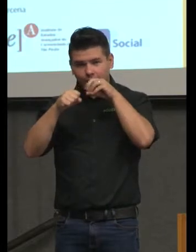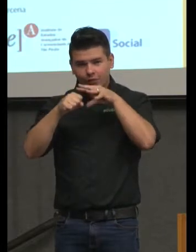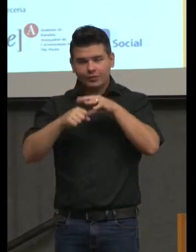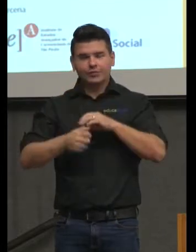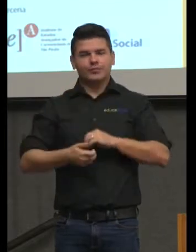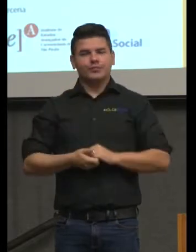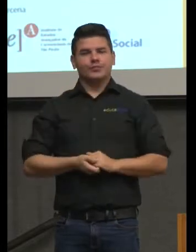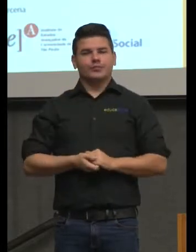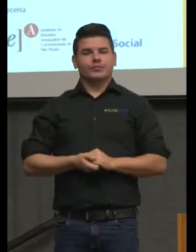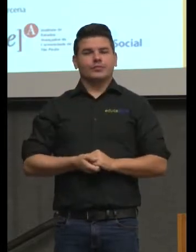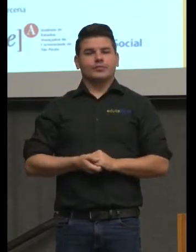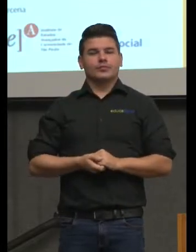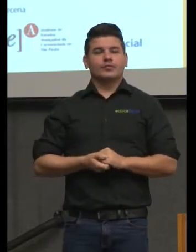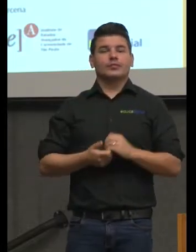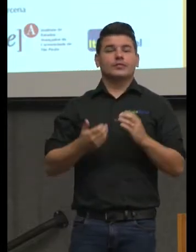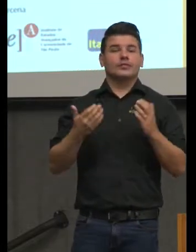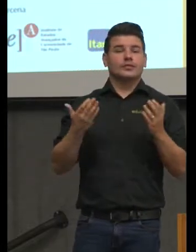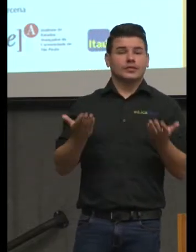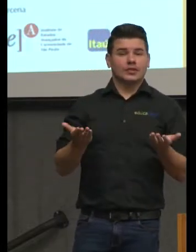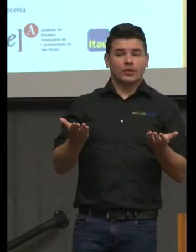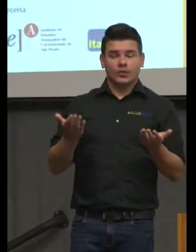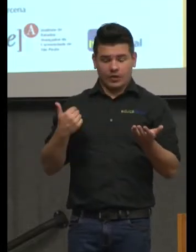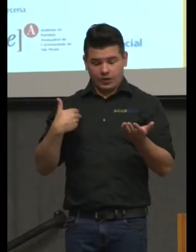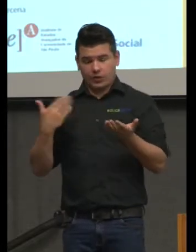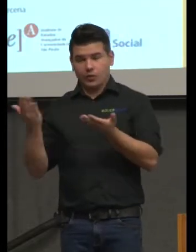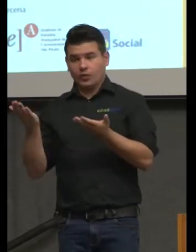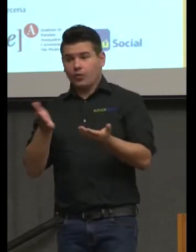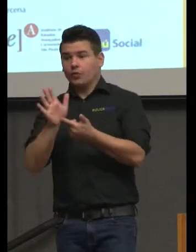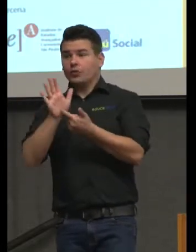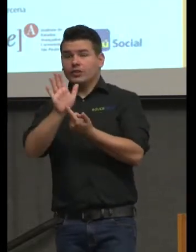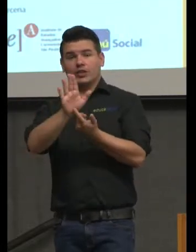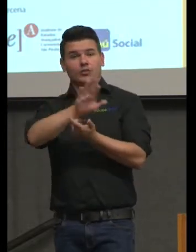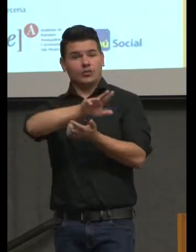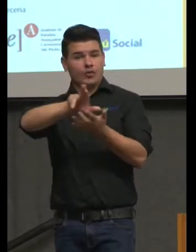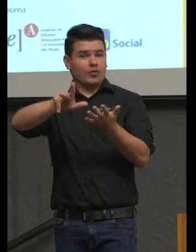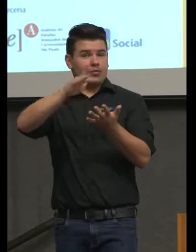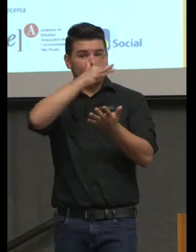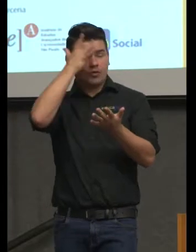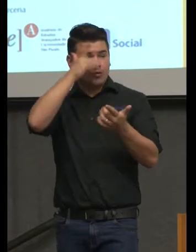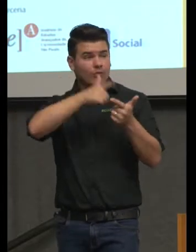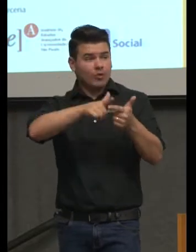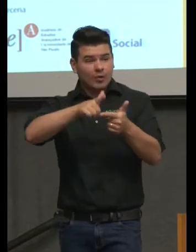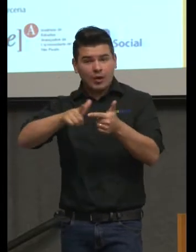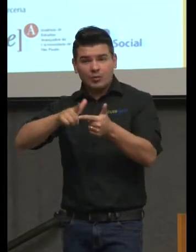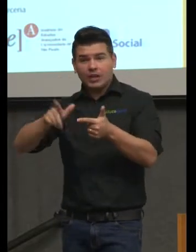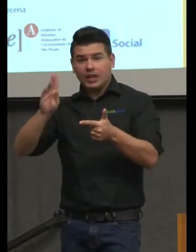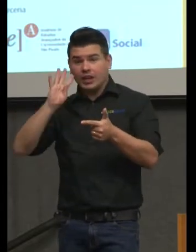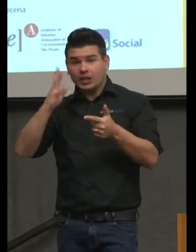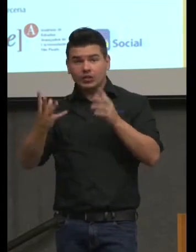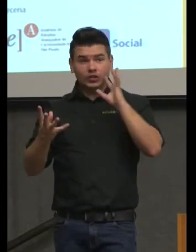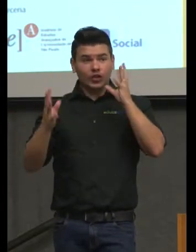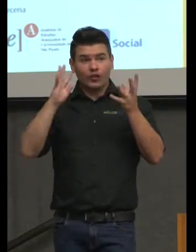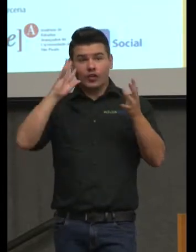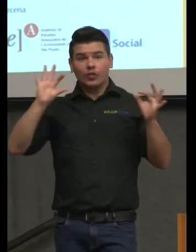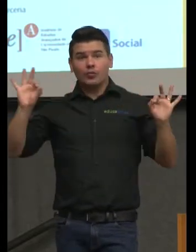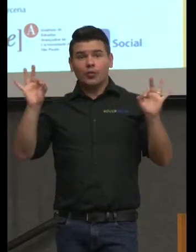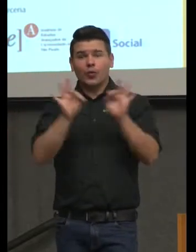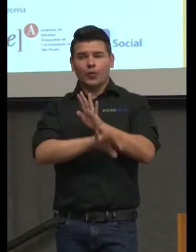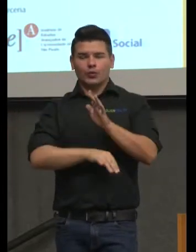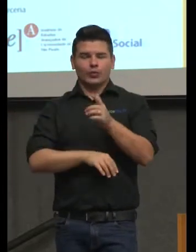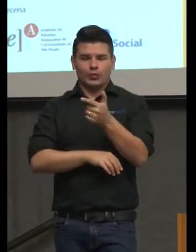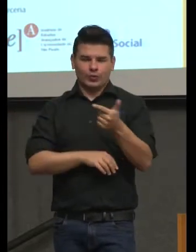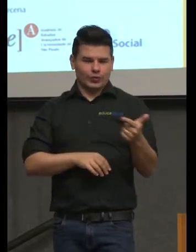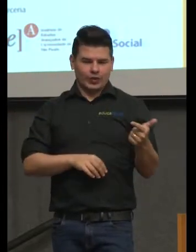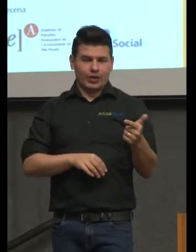Gente eu estou trazendo problemas para os quais eu não tenho soluções fechadas. Talvez não haja soluções